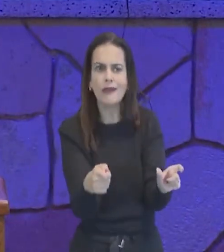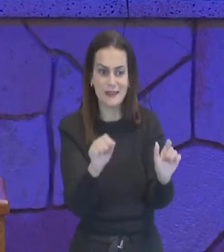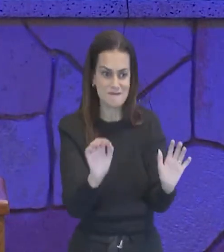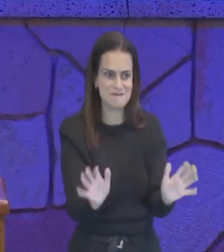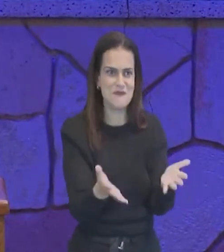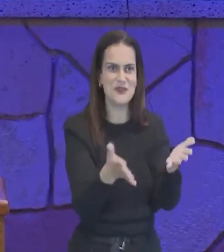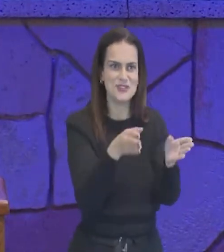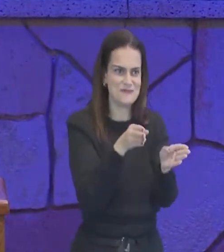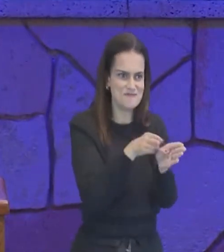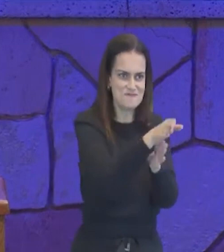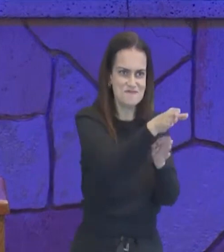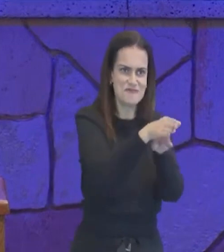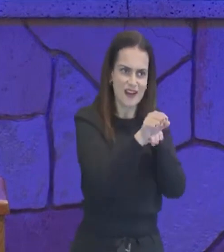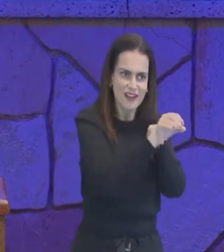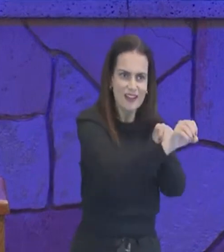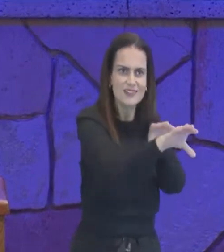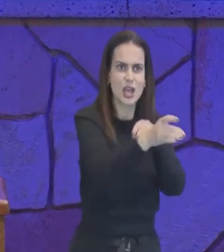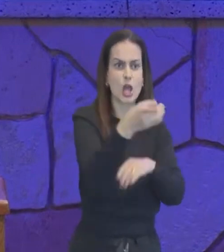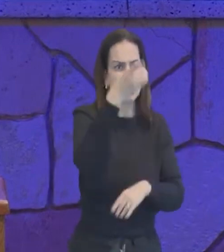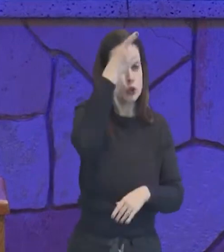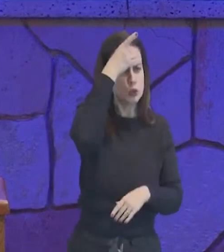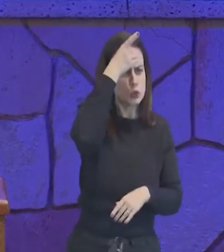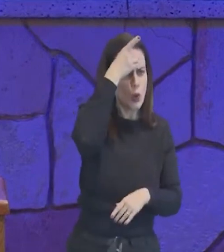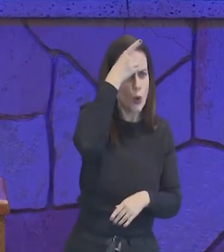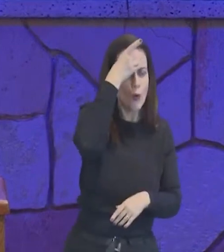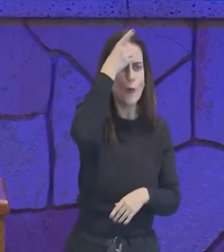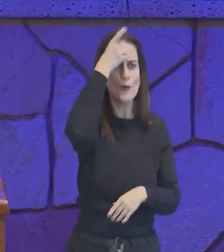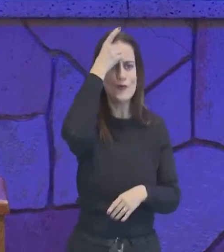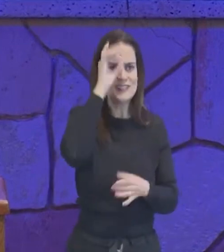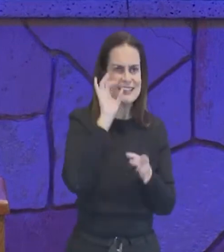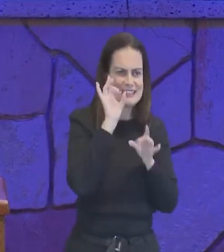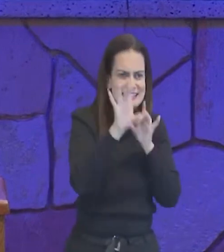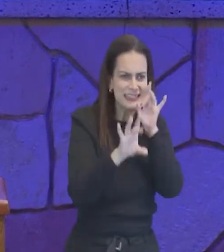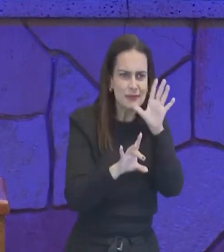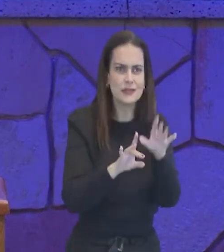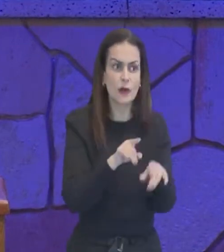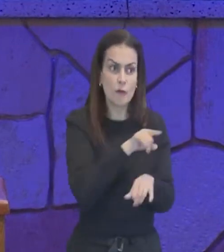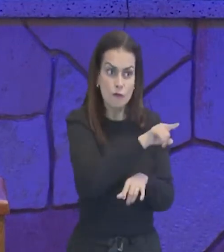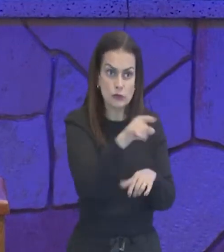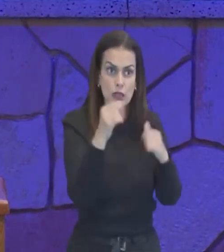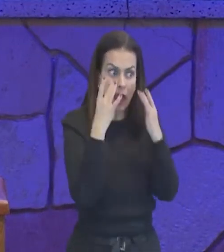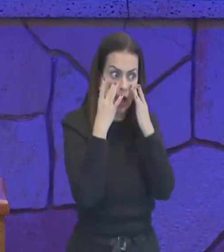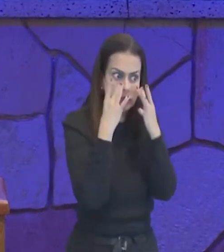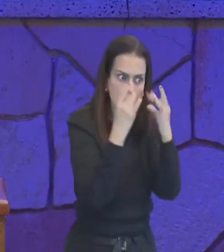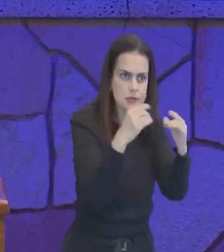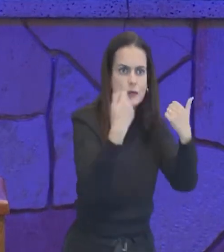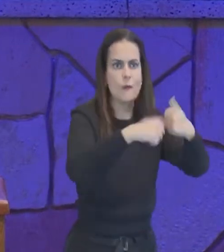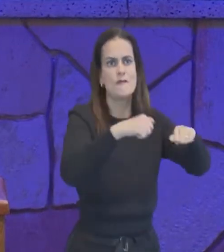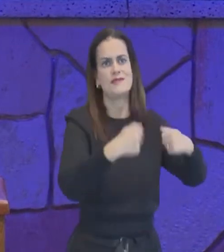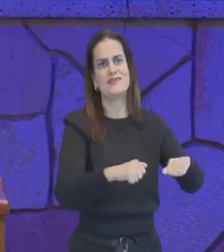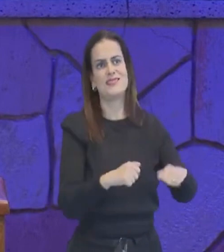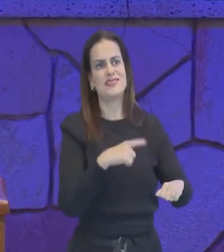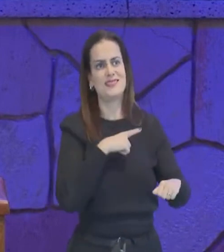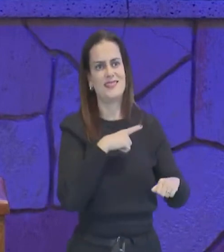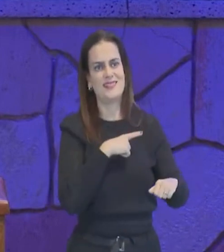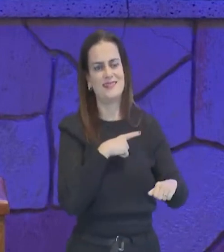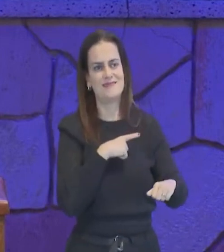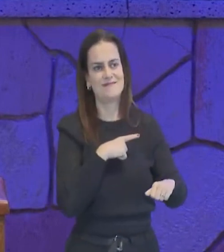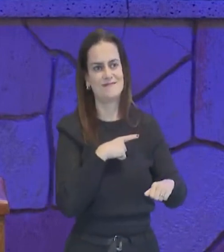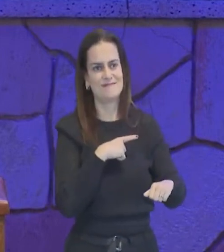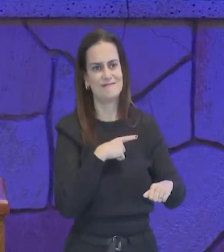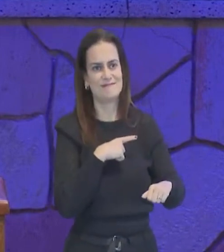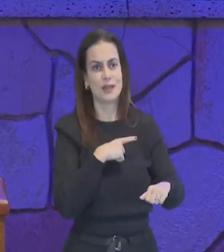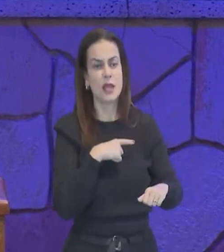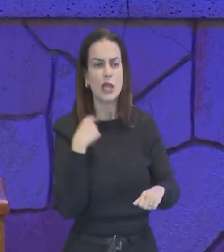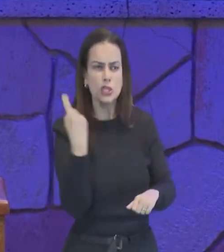perceba aquela pessoa, que tem um dom, e uma vocação especial, perceba isso, esteja atento a isso, nós conseguimos perceber